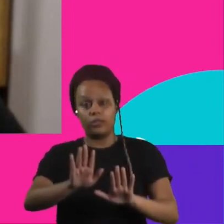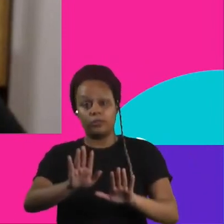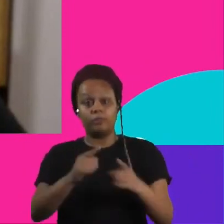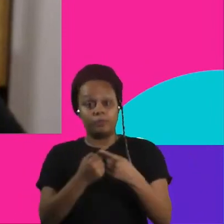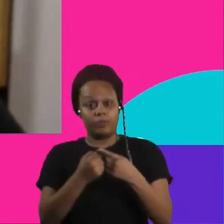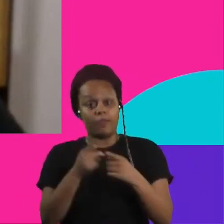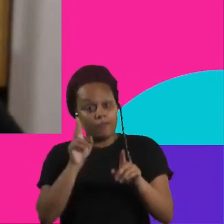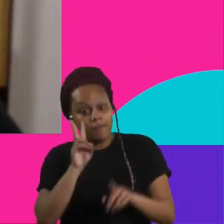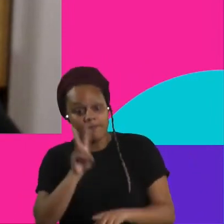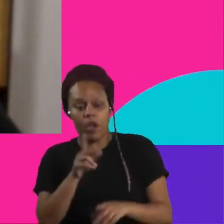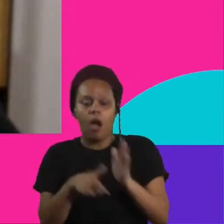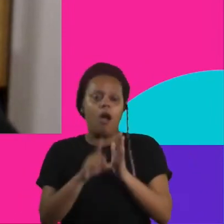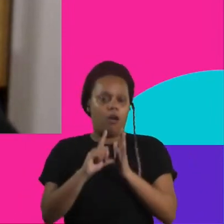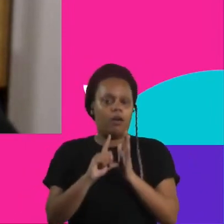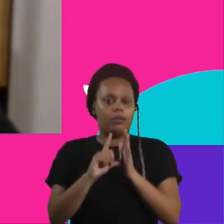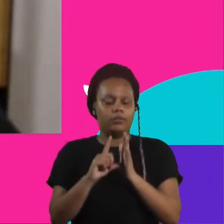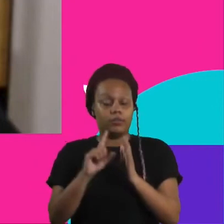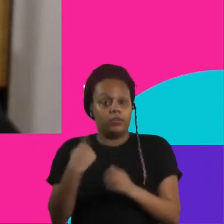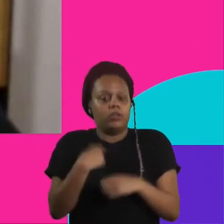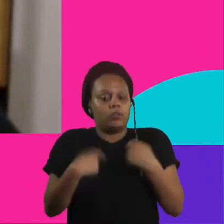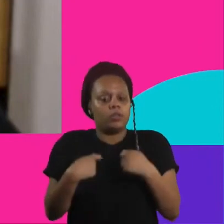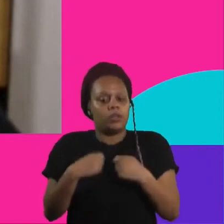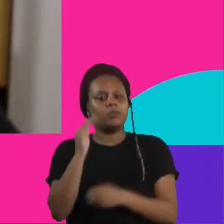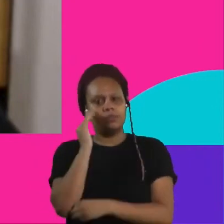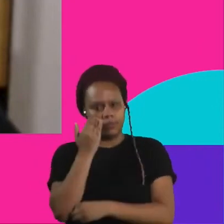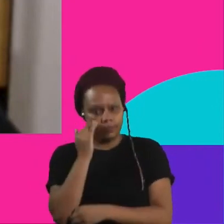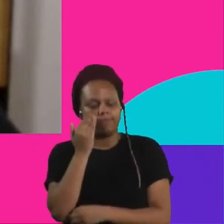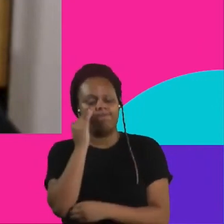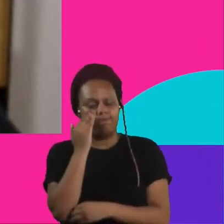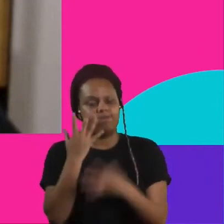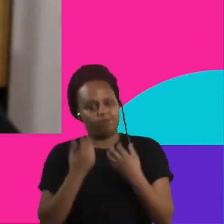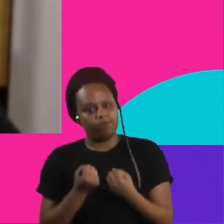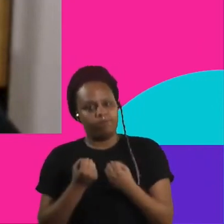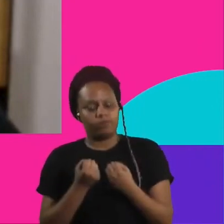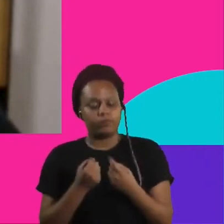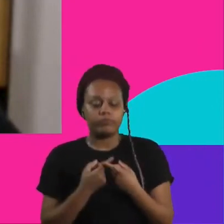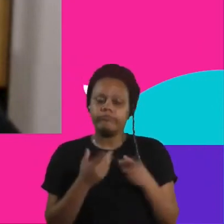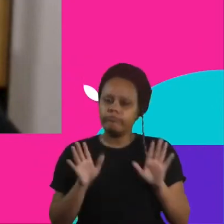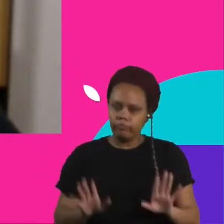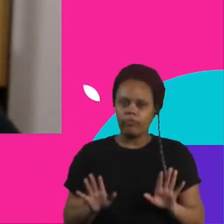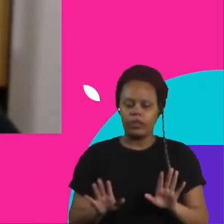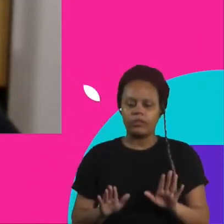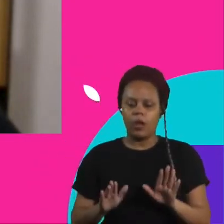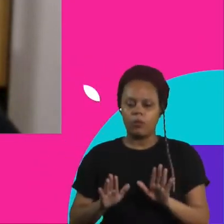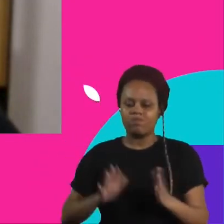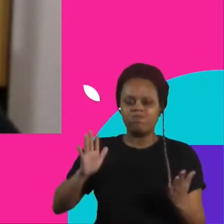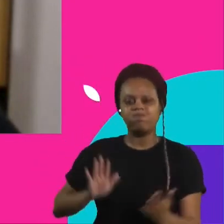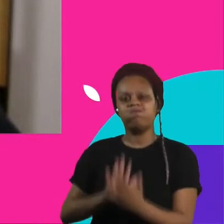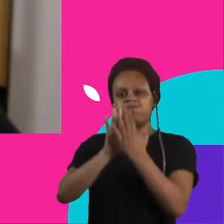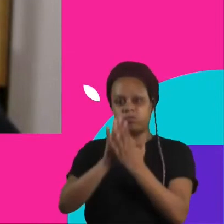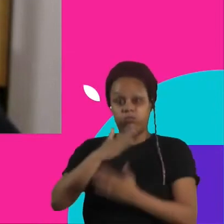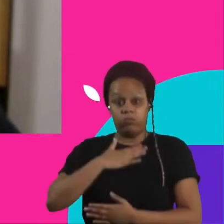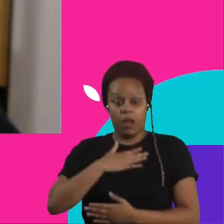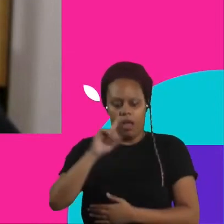ouvir e entender. Então o verdadeiro e duradouro impacto para mim é esse, né? Transformação